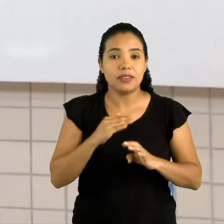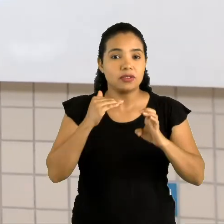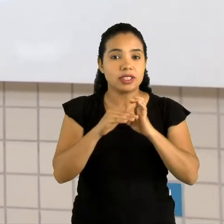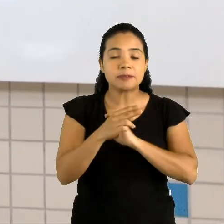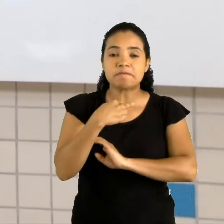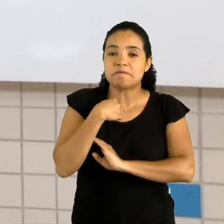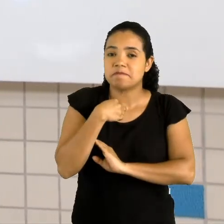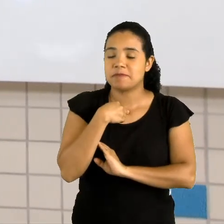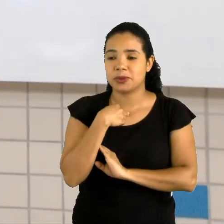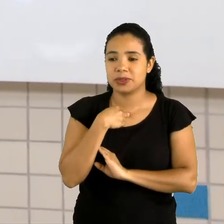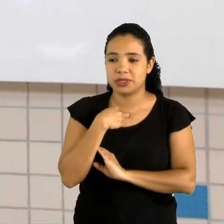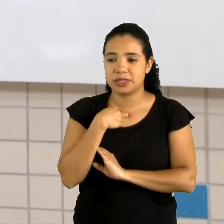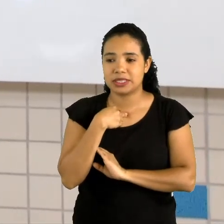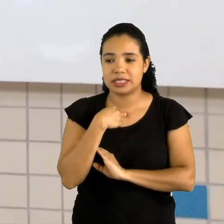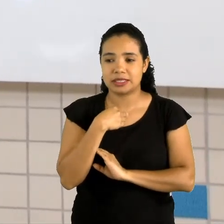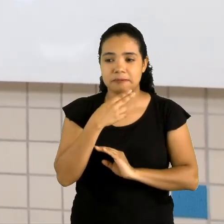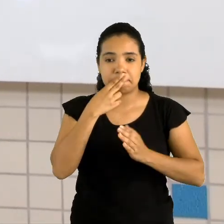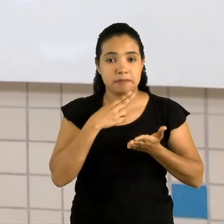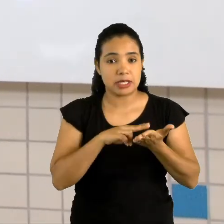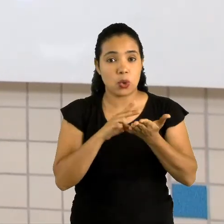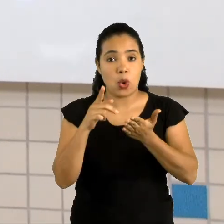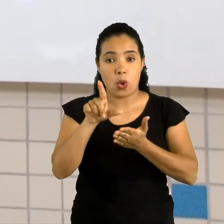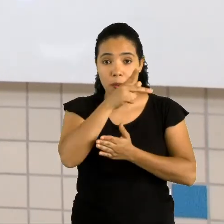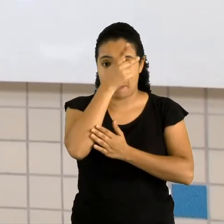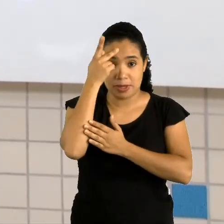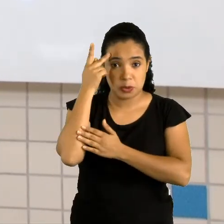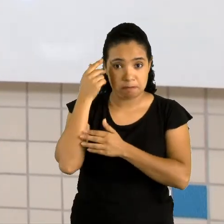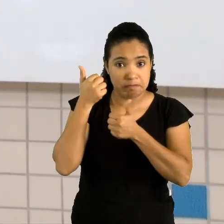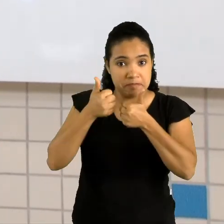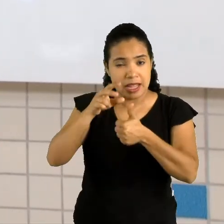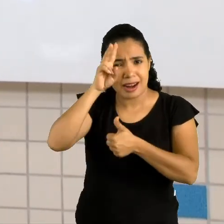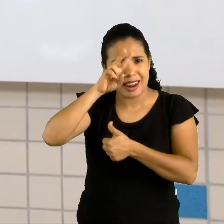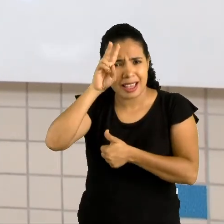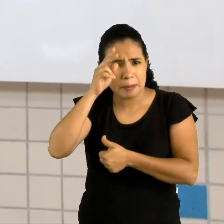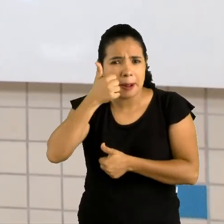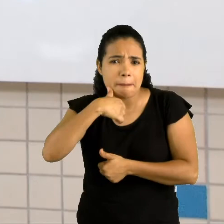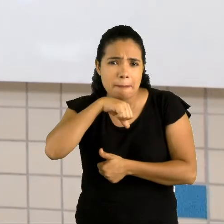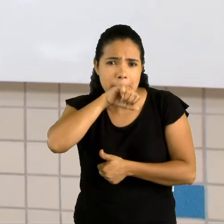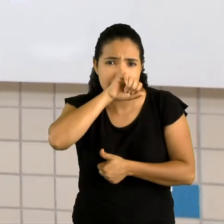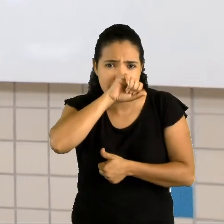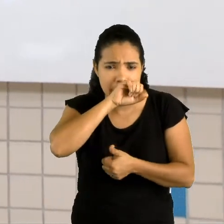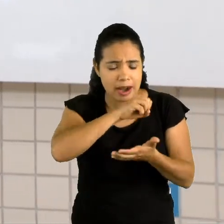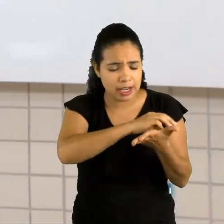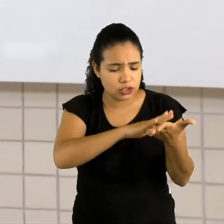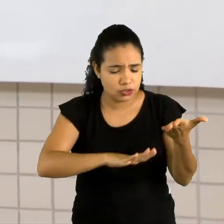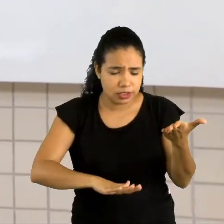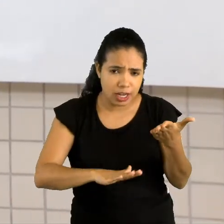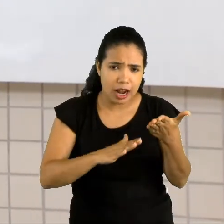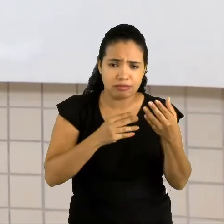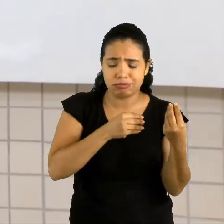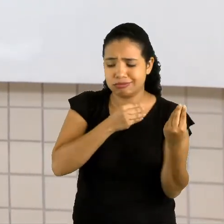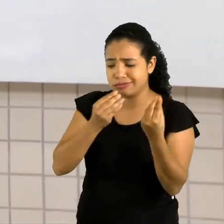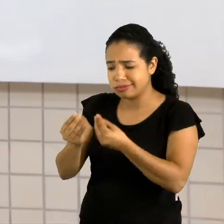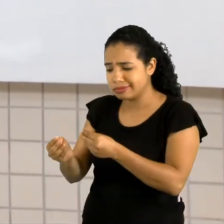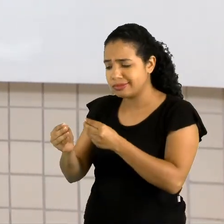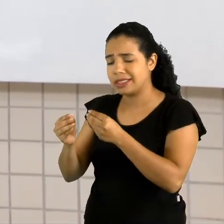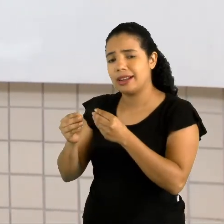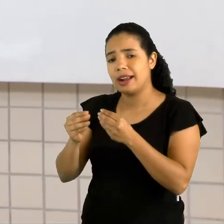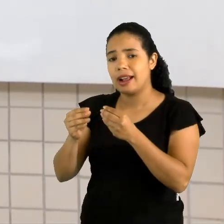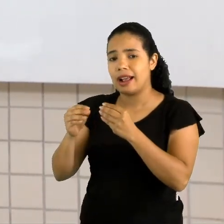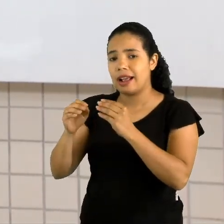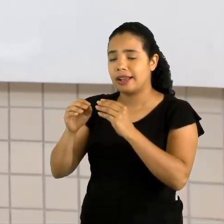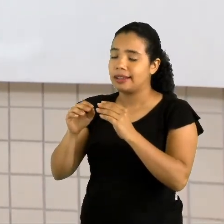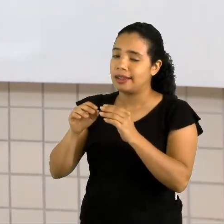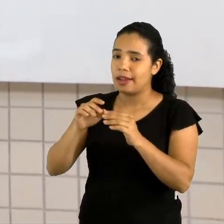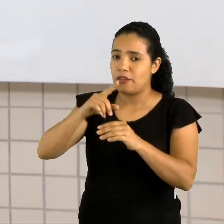a mensagem para outra pessoa. Lembra que a mamãe, para enviar suas atividades lá na plataforma, para você